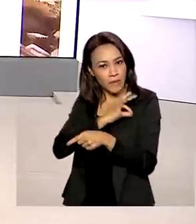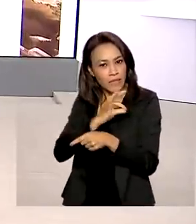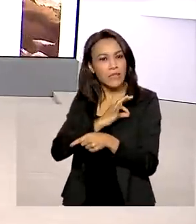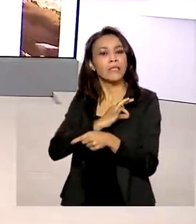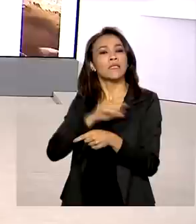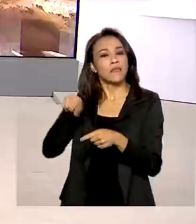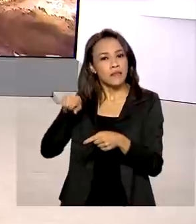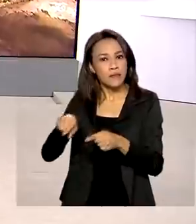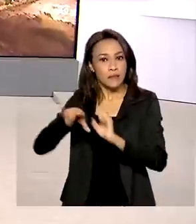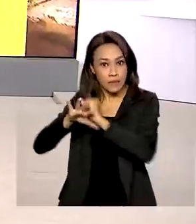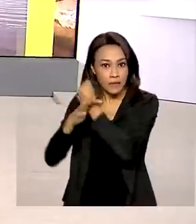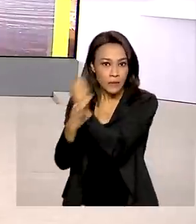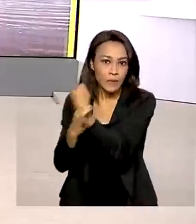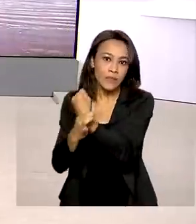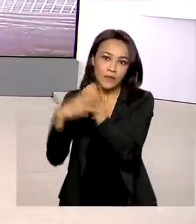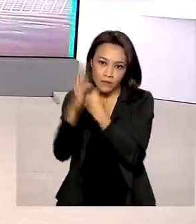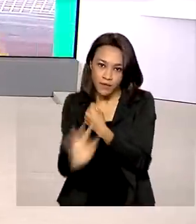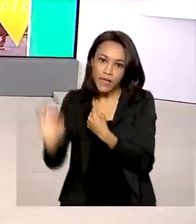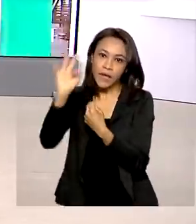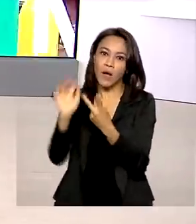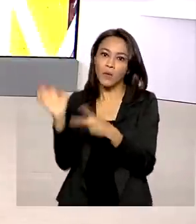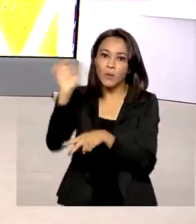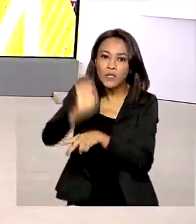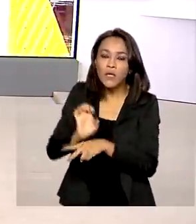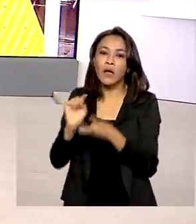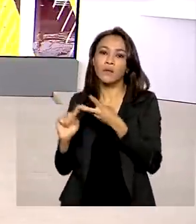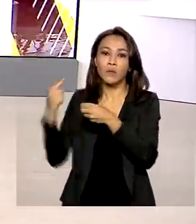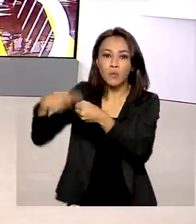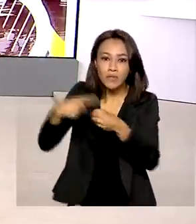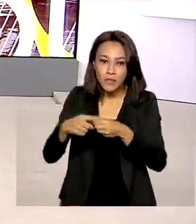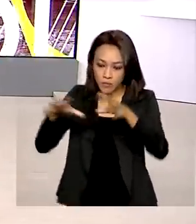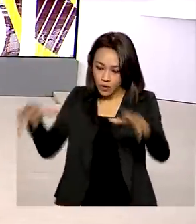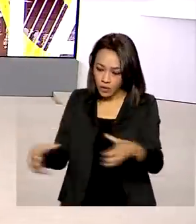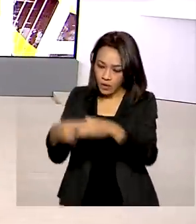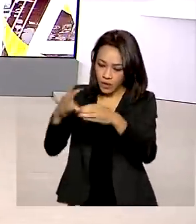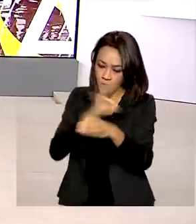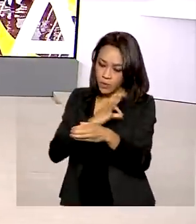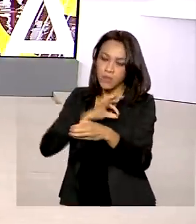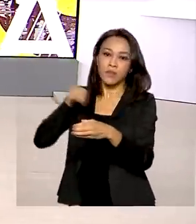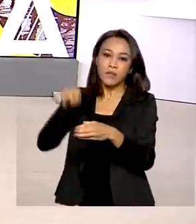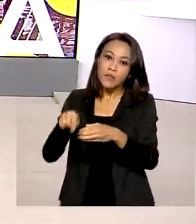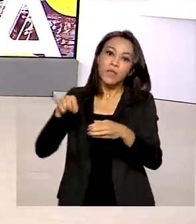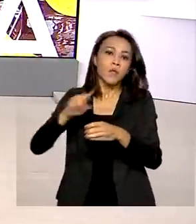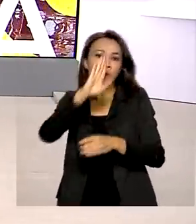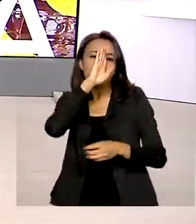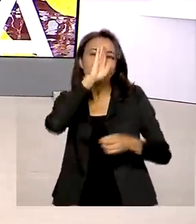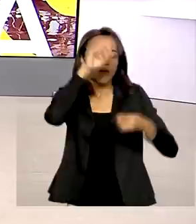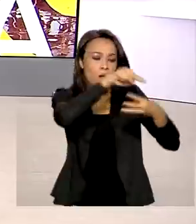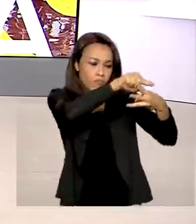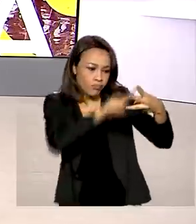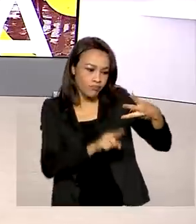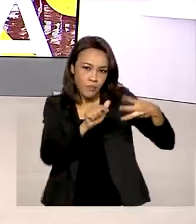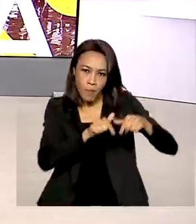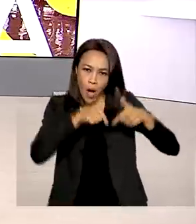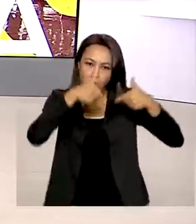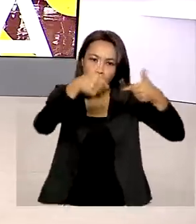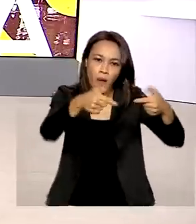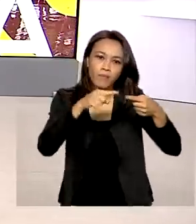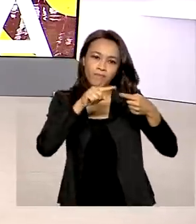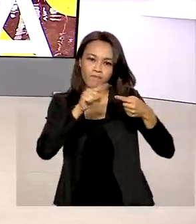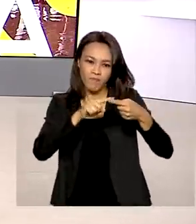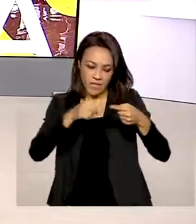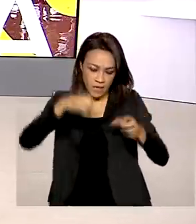forças de segurança pública federais, estaduais e municipais. Foram três pontos principais de ação. Erradicar